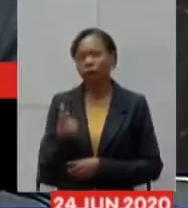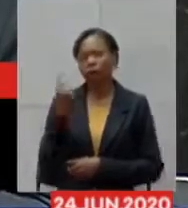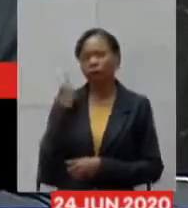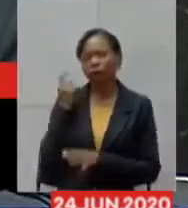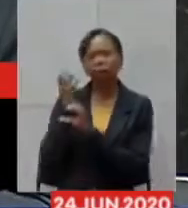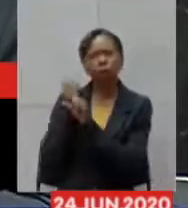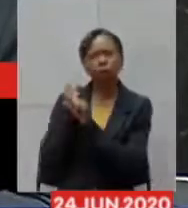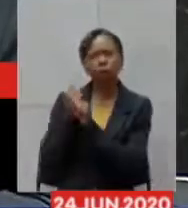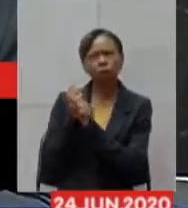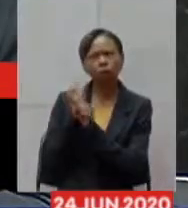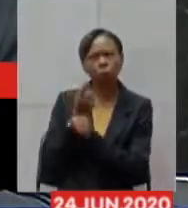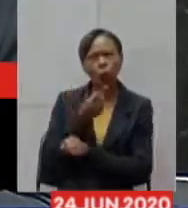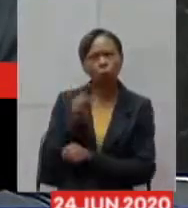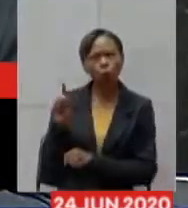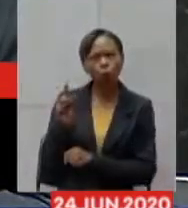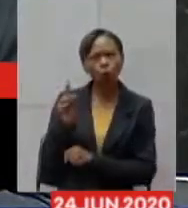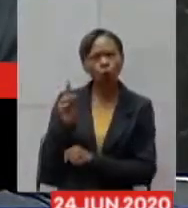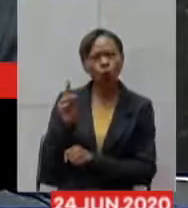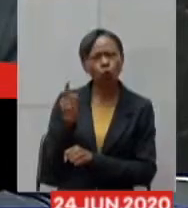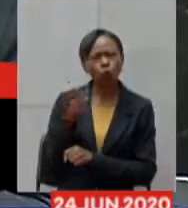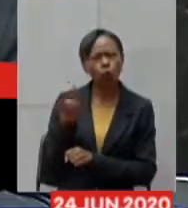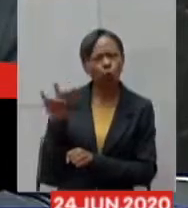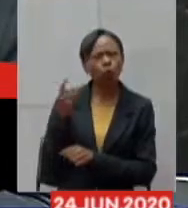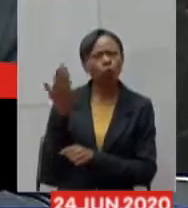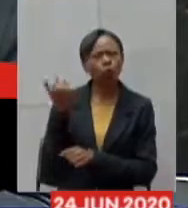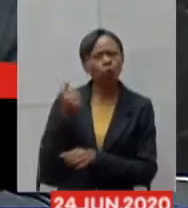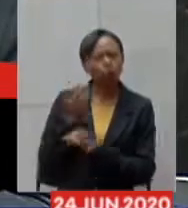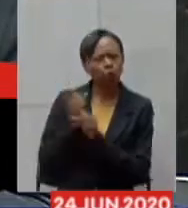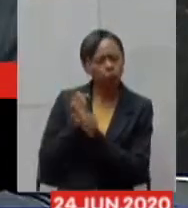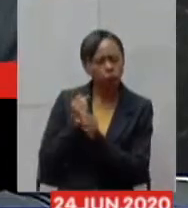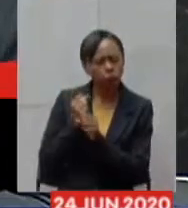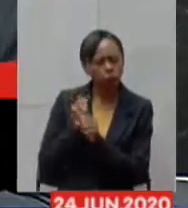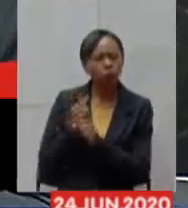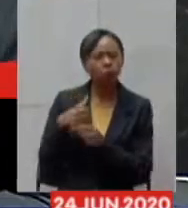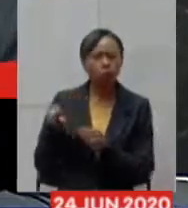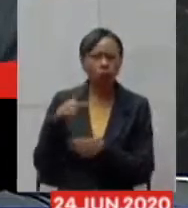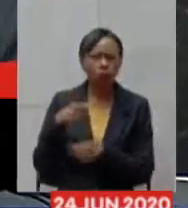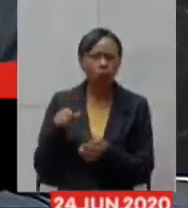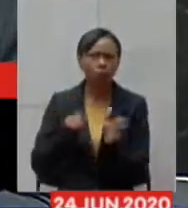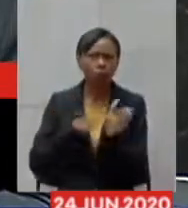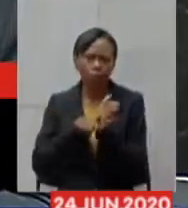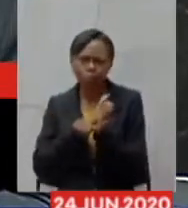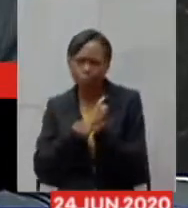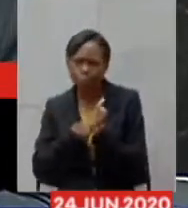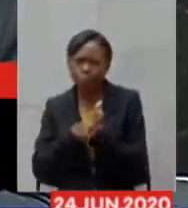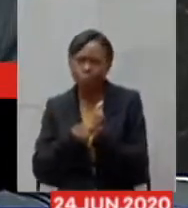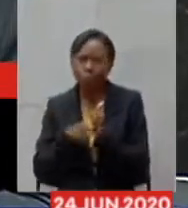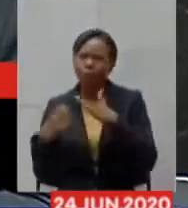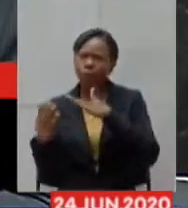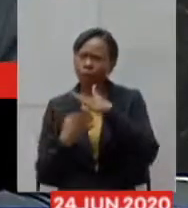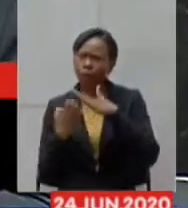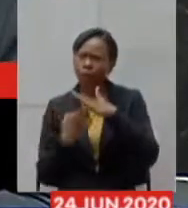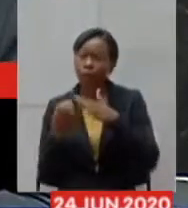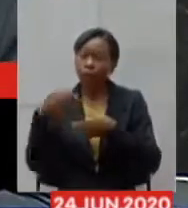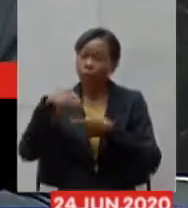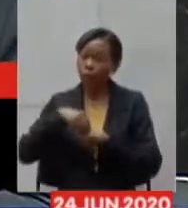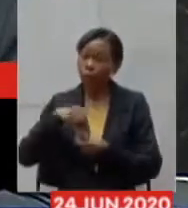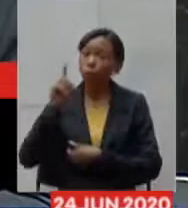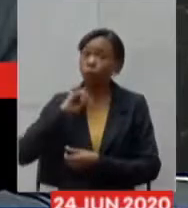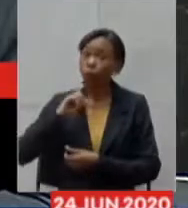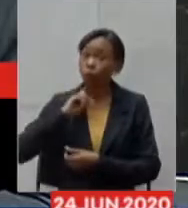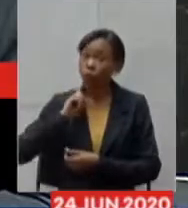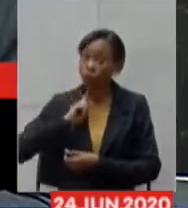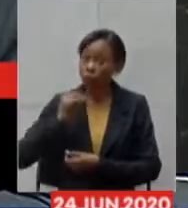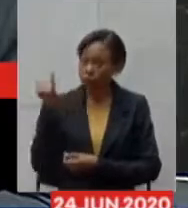fizemos buscando os prestadores como que estava o estoque médio dos prestadores no estado eu acho que é muito